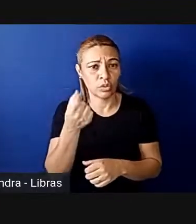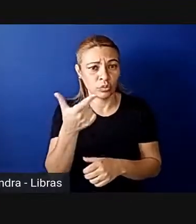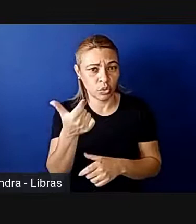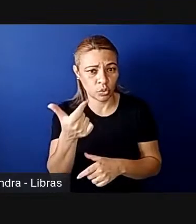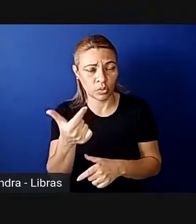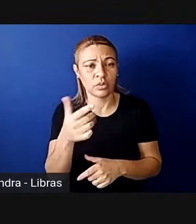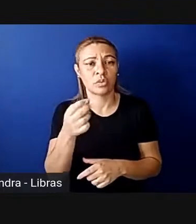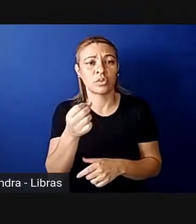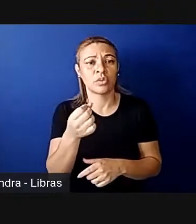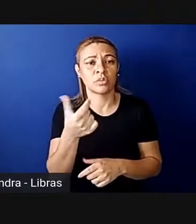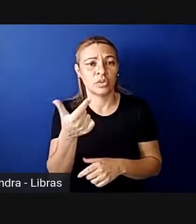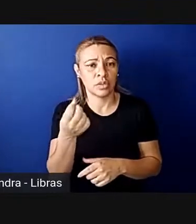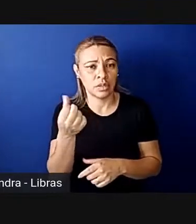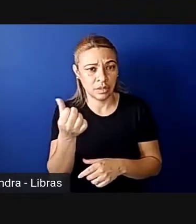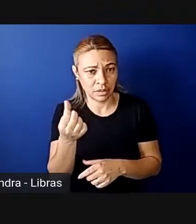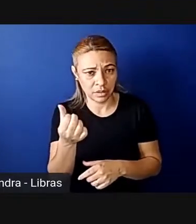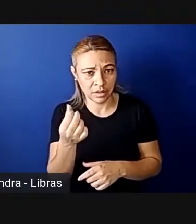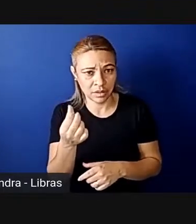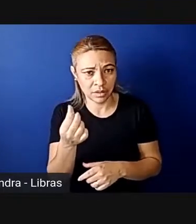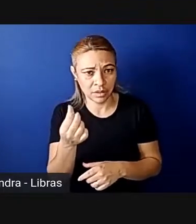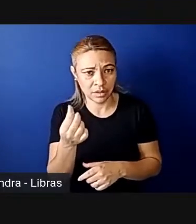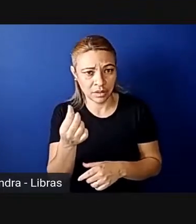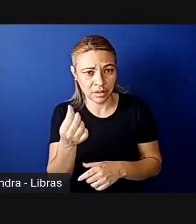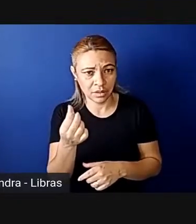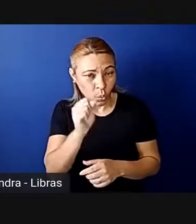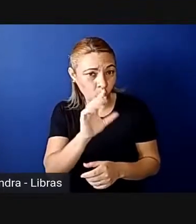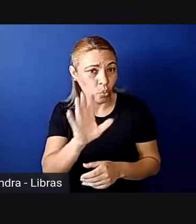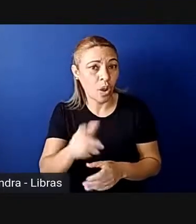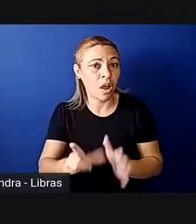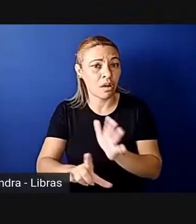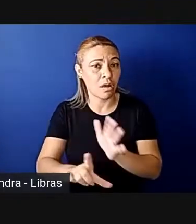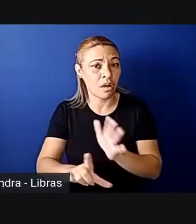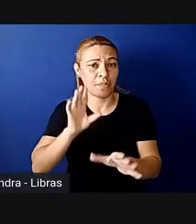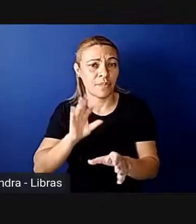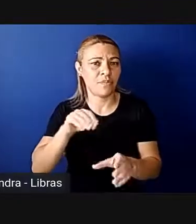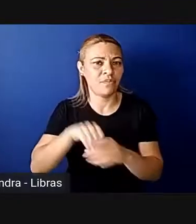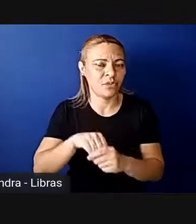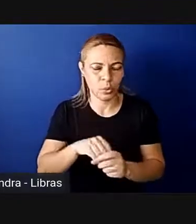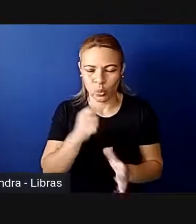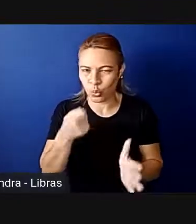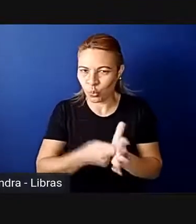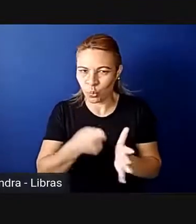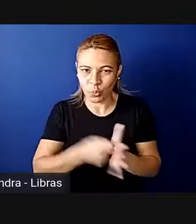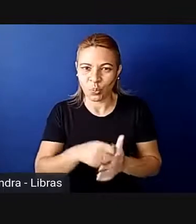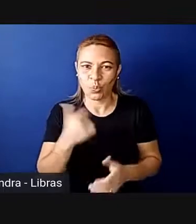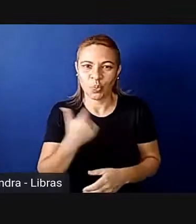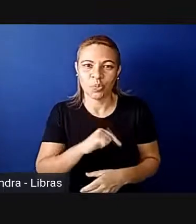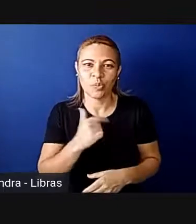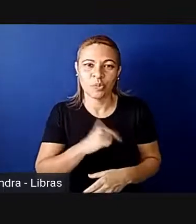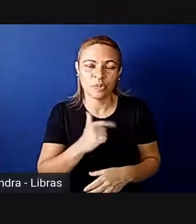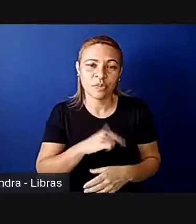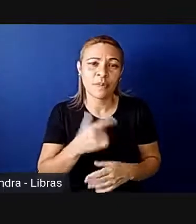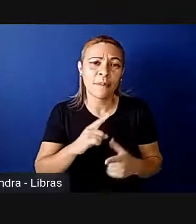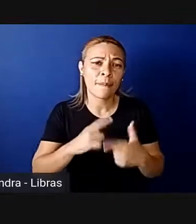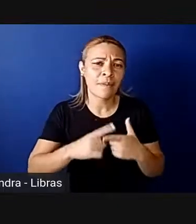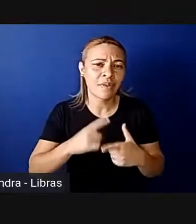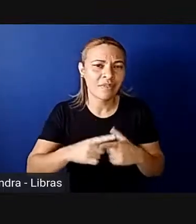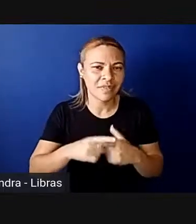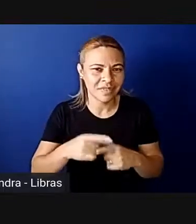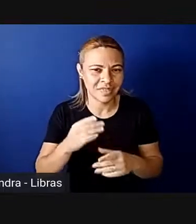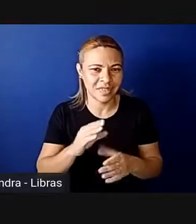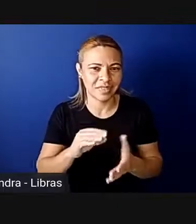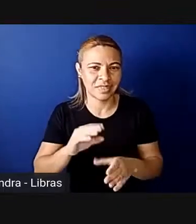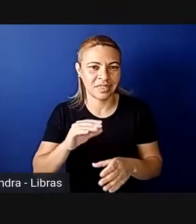sendo que 2008 foi antes da implementação das cotas como obrigatórias, porque a gente fala da implementação das cotas a partir de